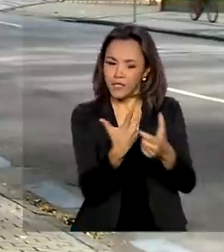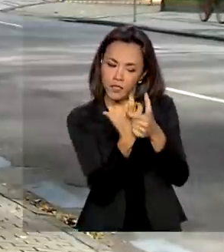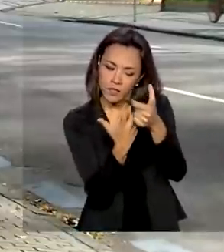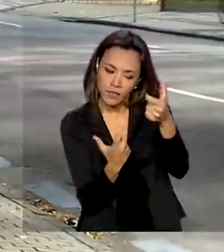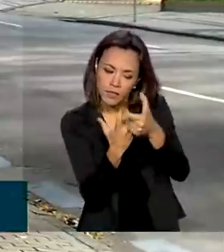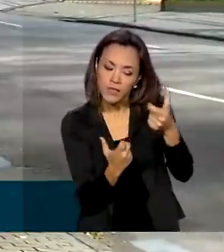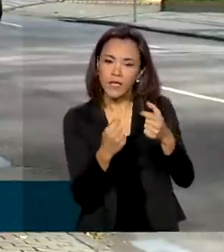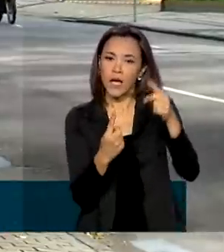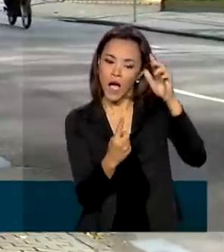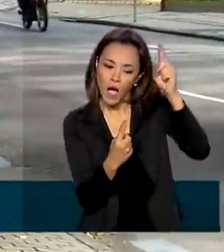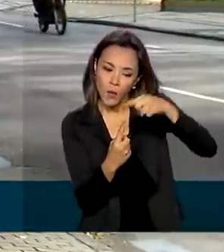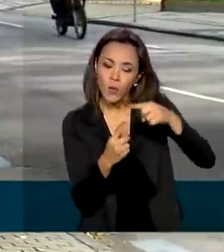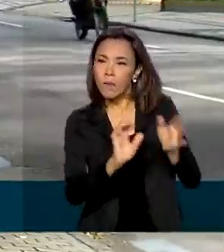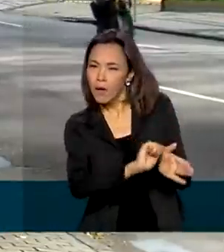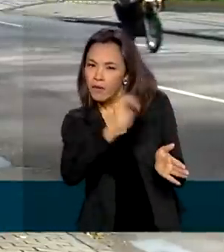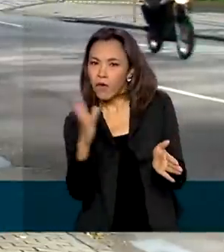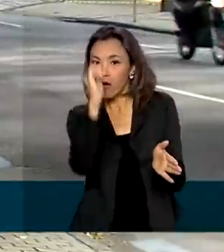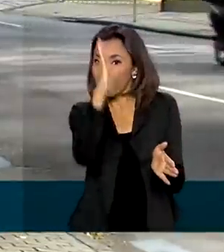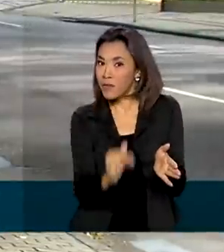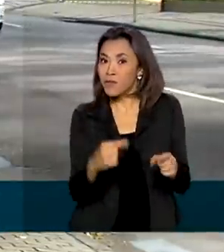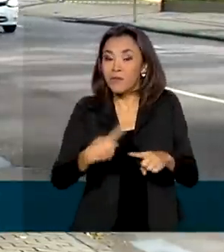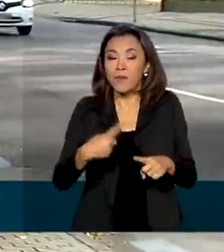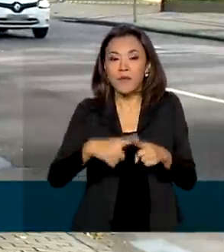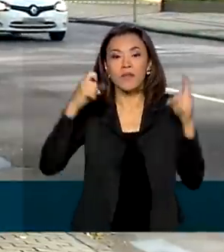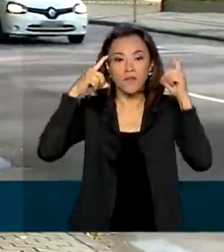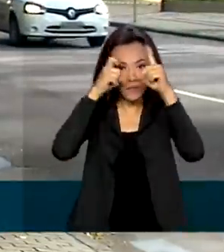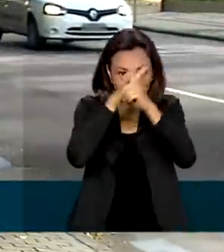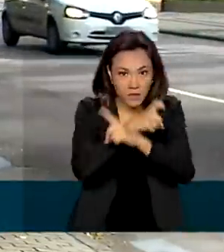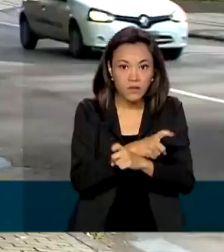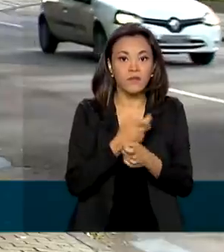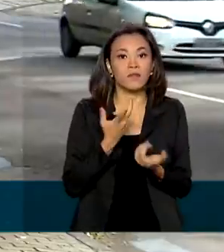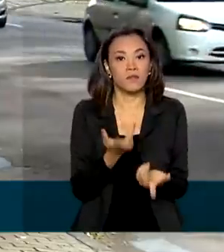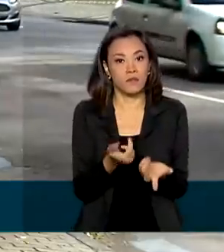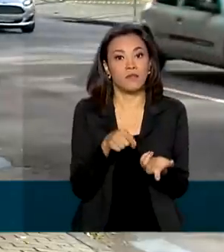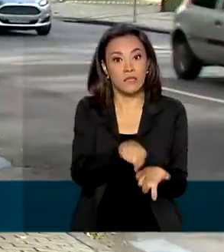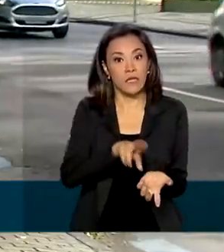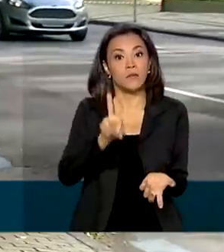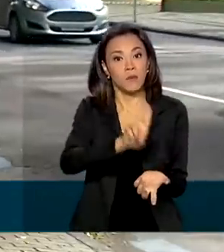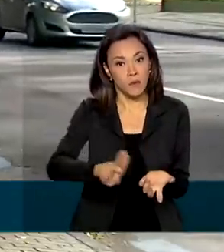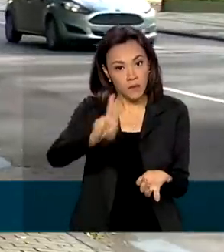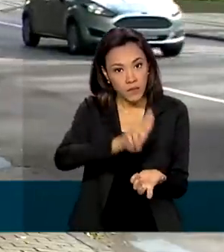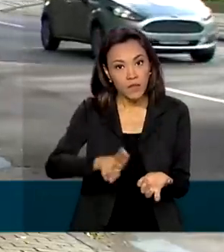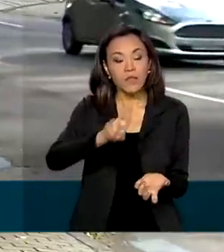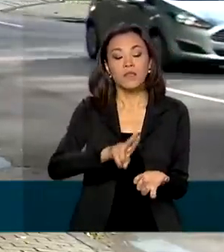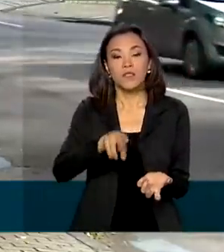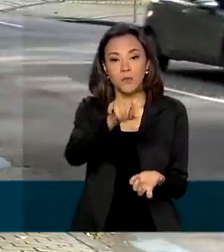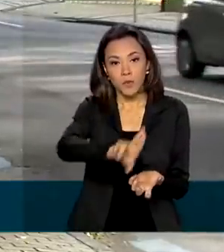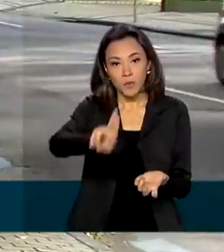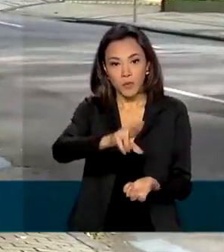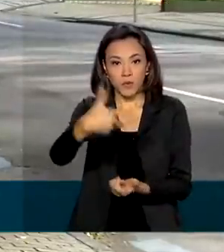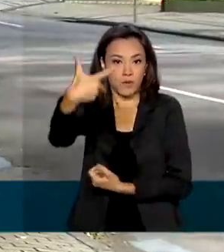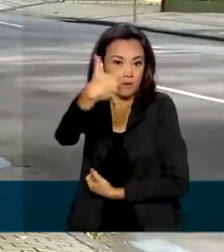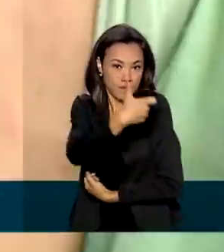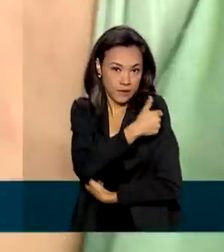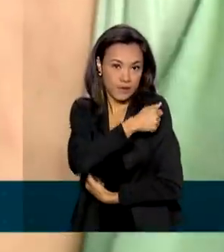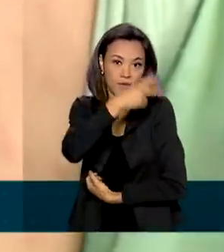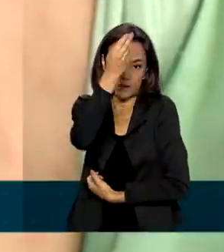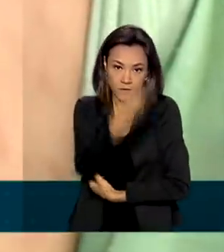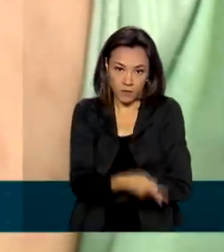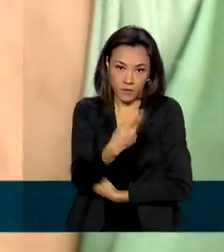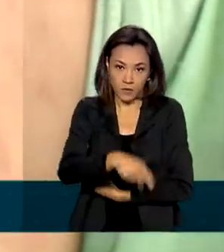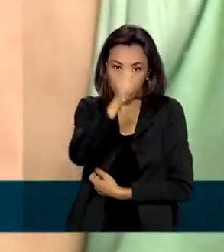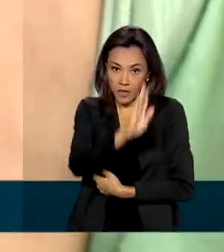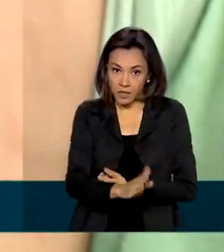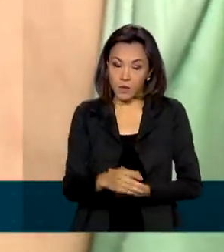da dificuldade de comprar esses insumos que são necessários para vacinação contra o coronavírus. A portaria foi